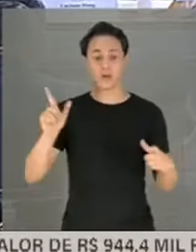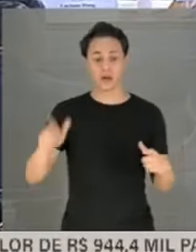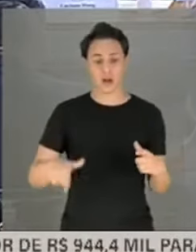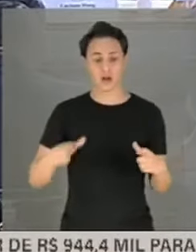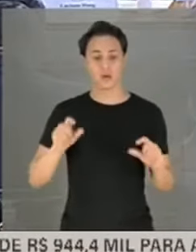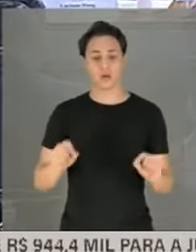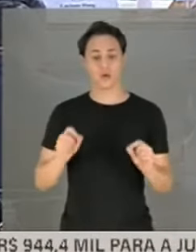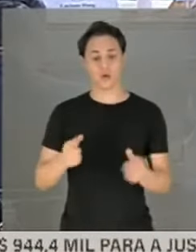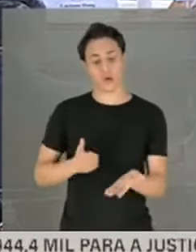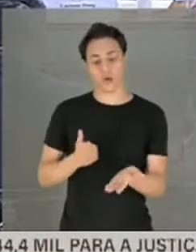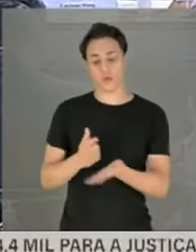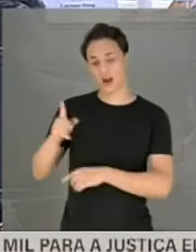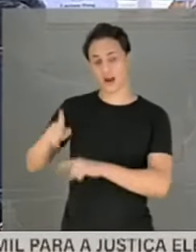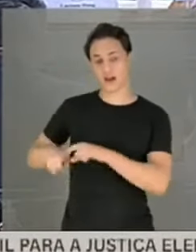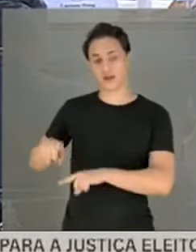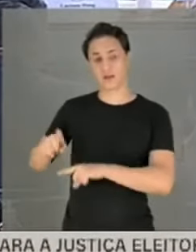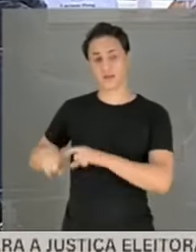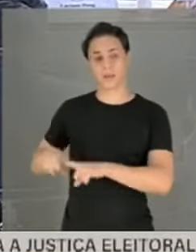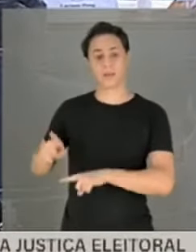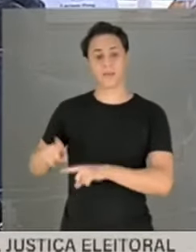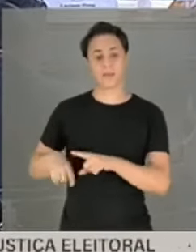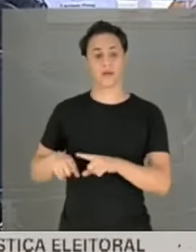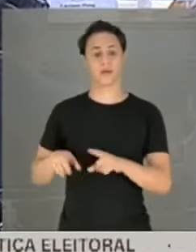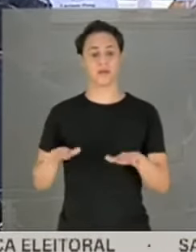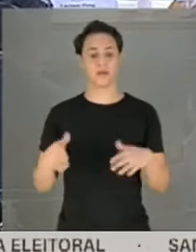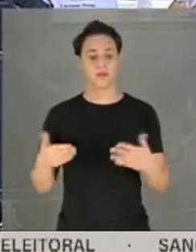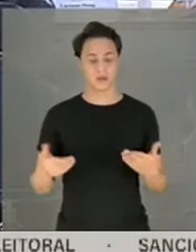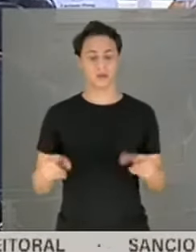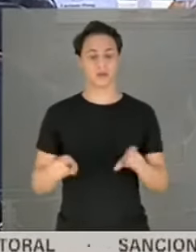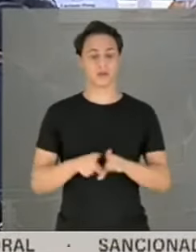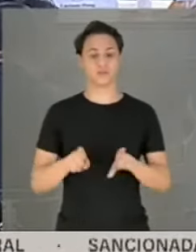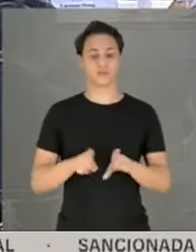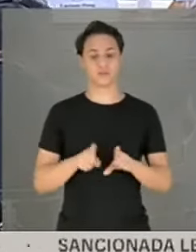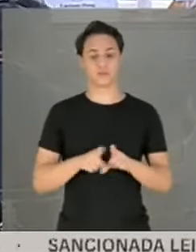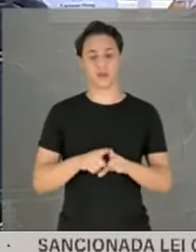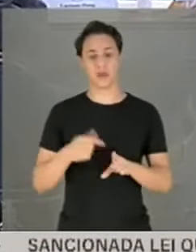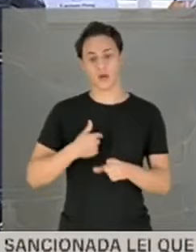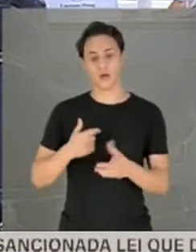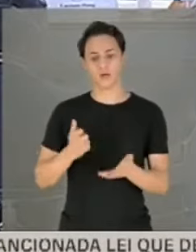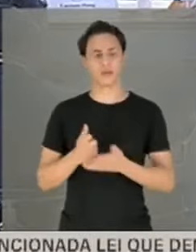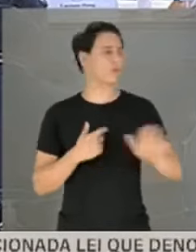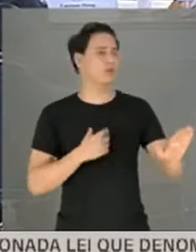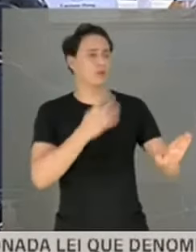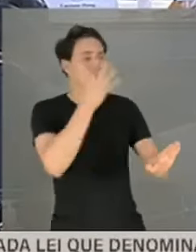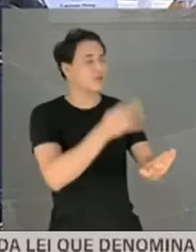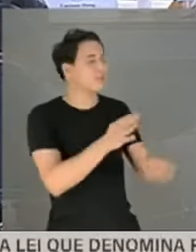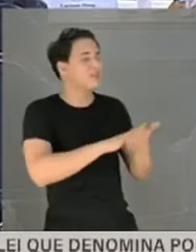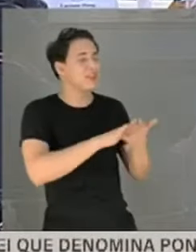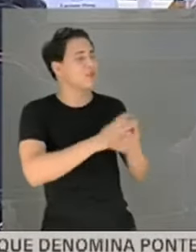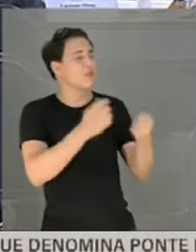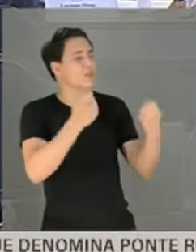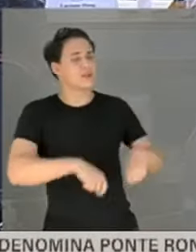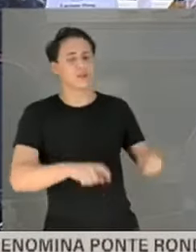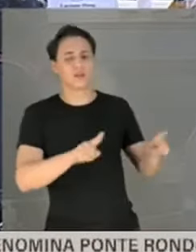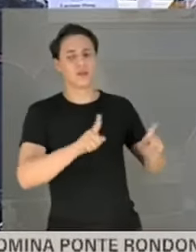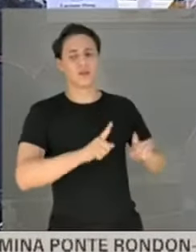Comprar equipamentos e máquinas e o terreno que eu comprei em Espranque. Não